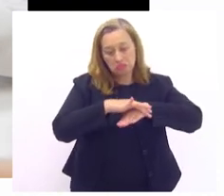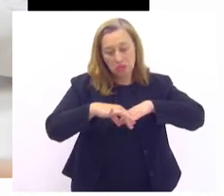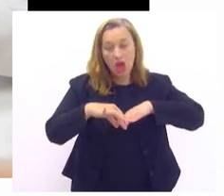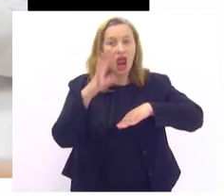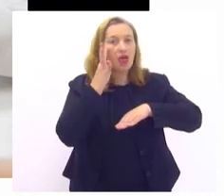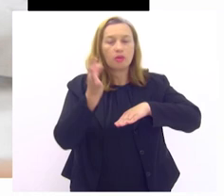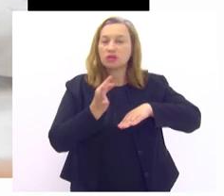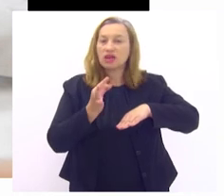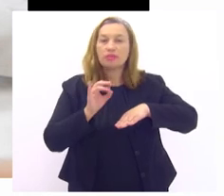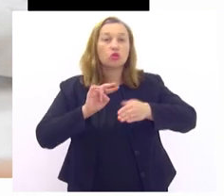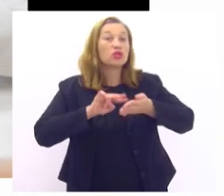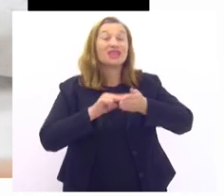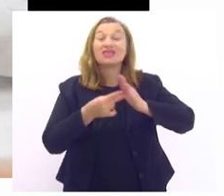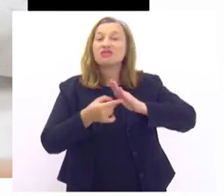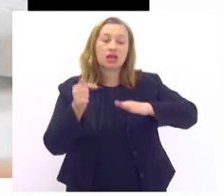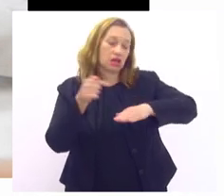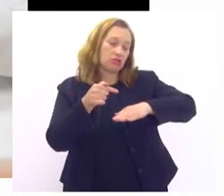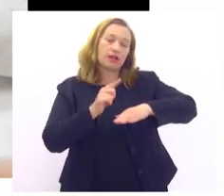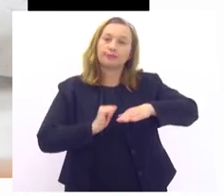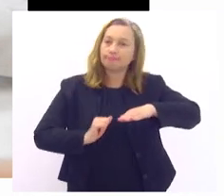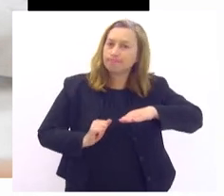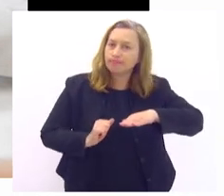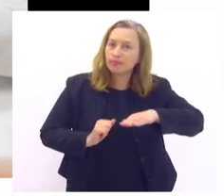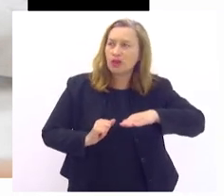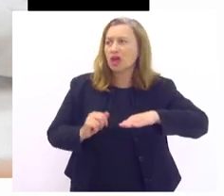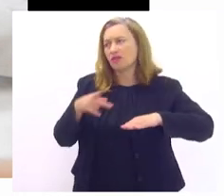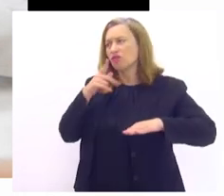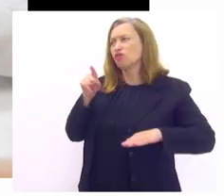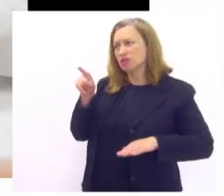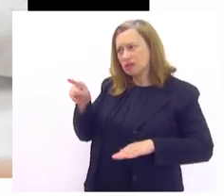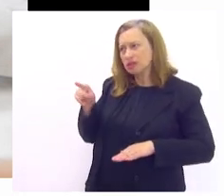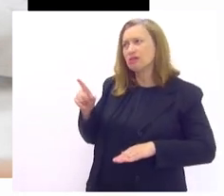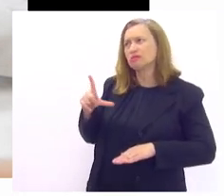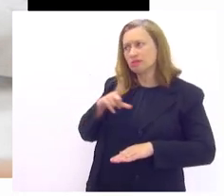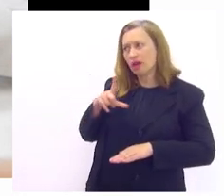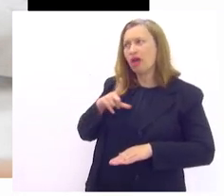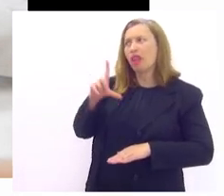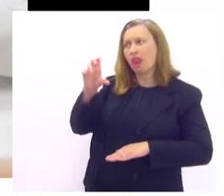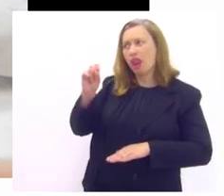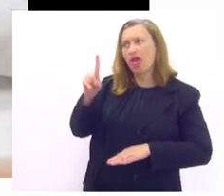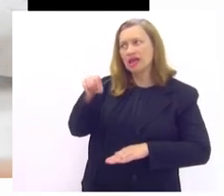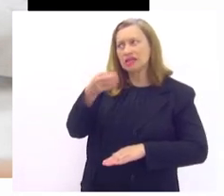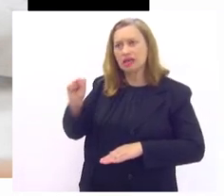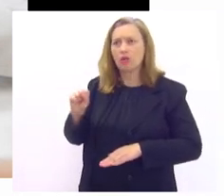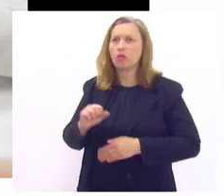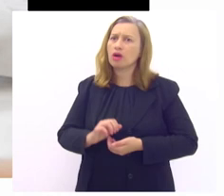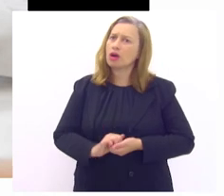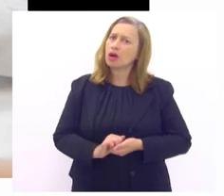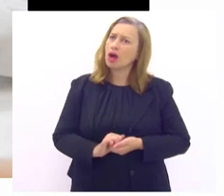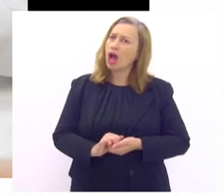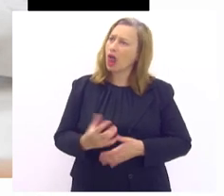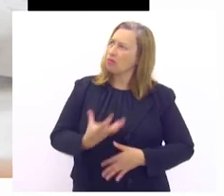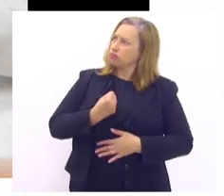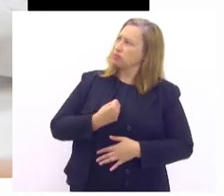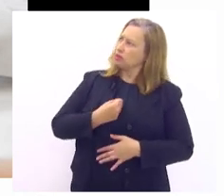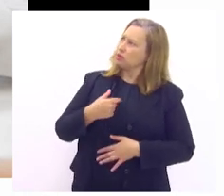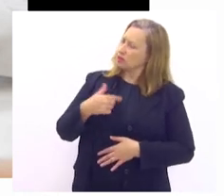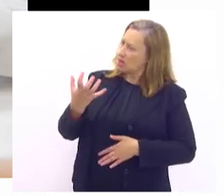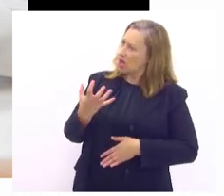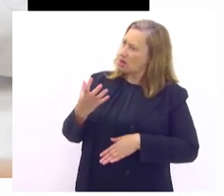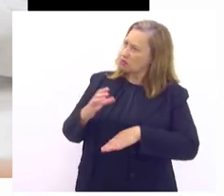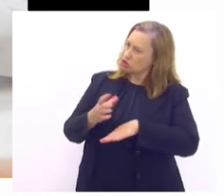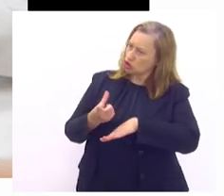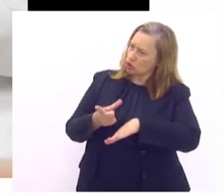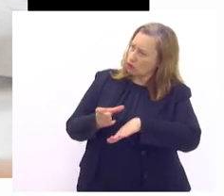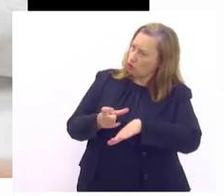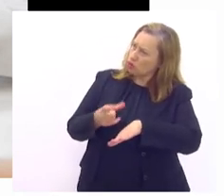com aquela lesão quando a gente falou você está com uma lesão e ela ela se espantou você quer que eu tire foto para